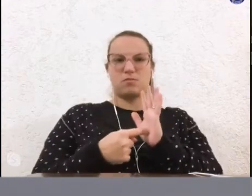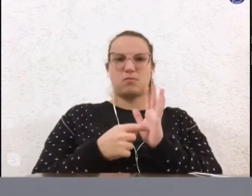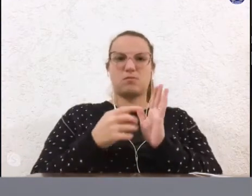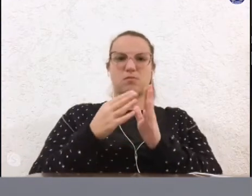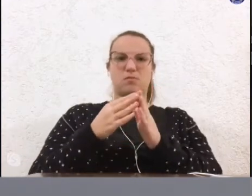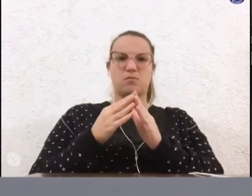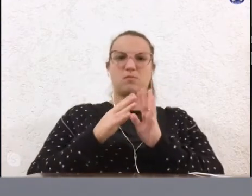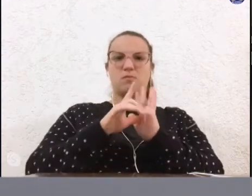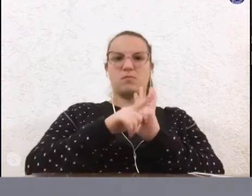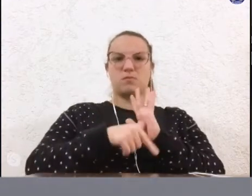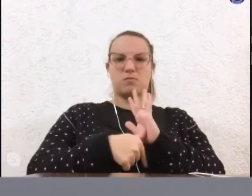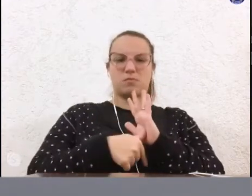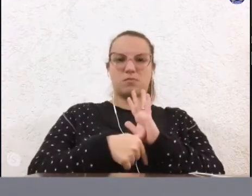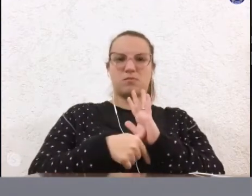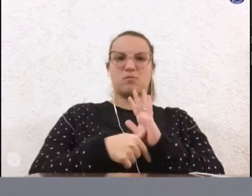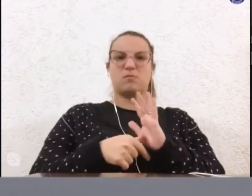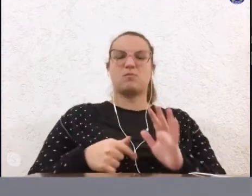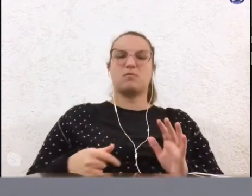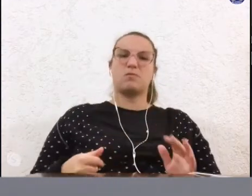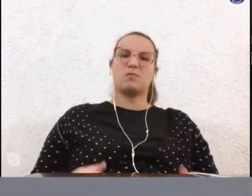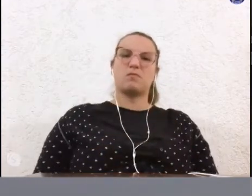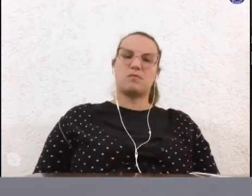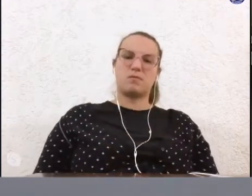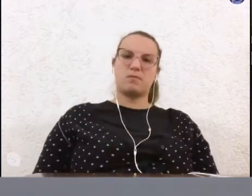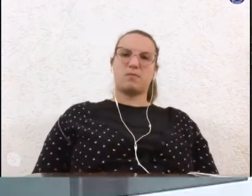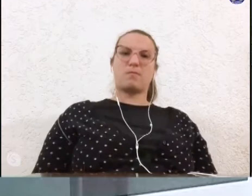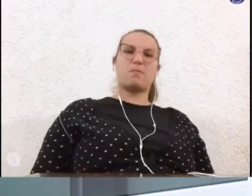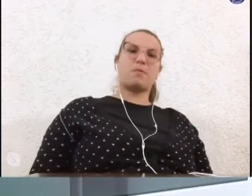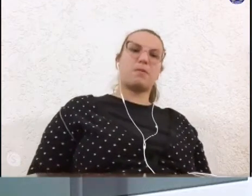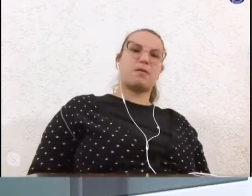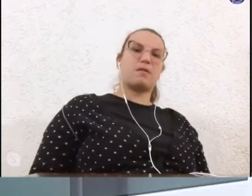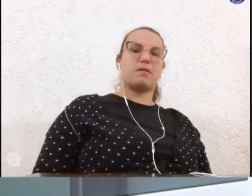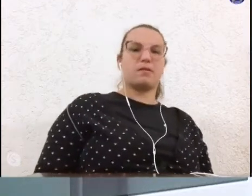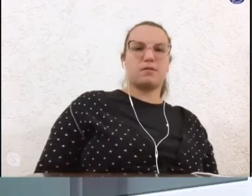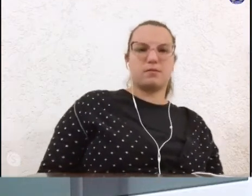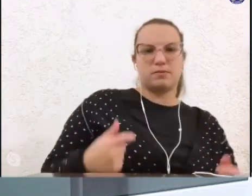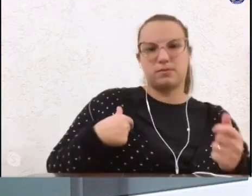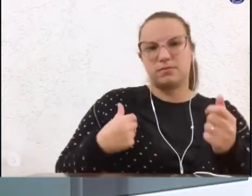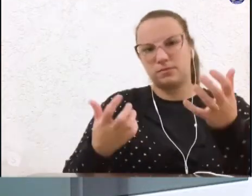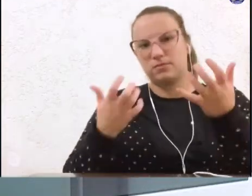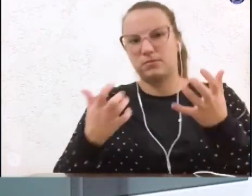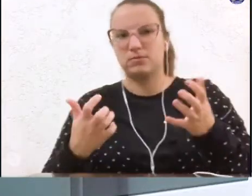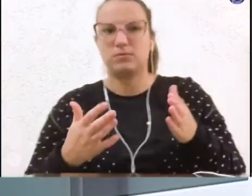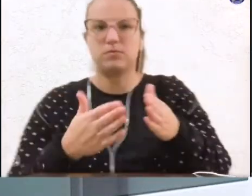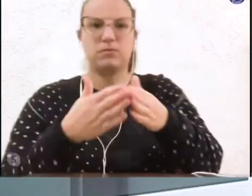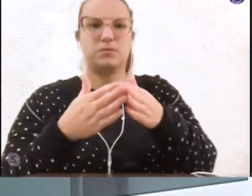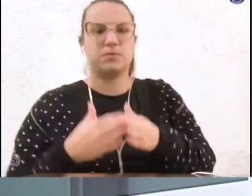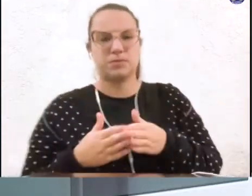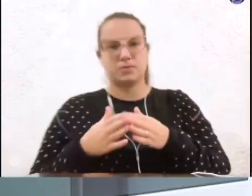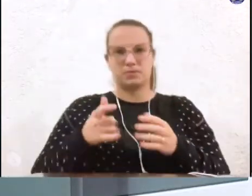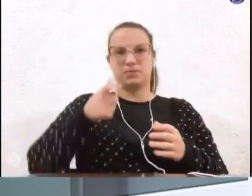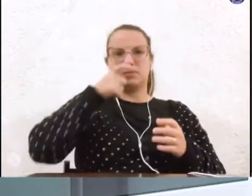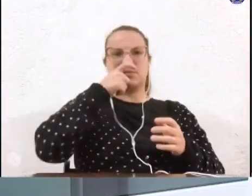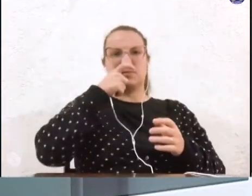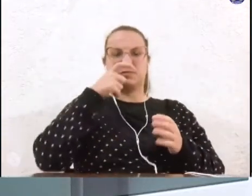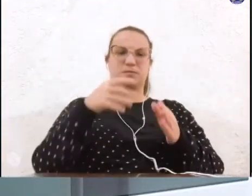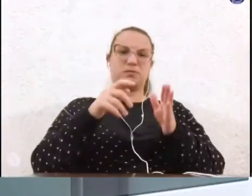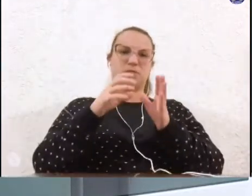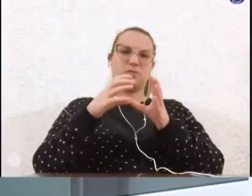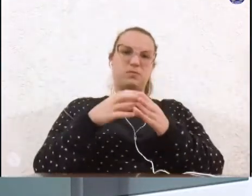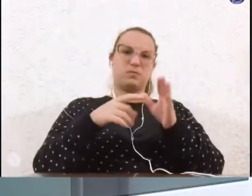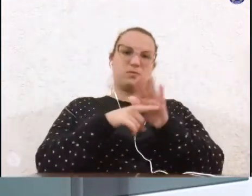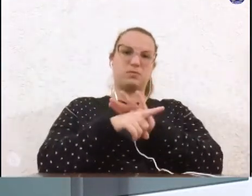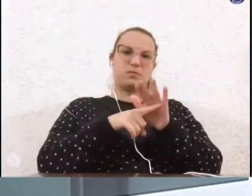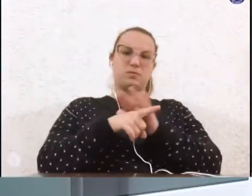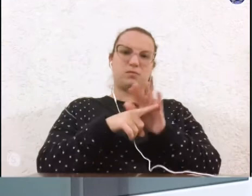não o projeto eu gostaria então de pedir vistas para que o conselho do meio ambiente se manifeste